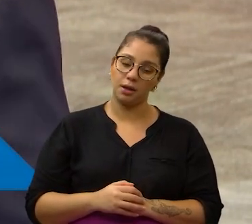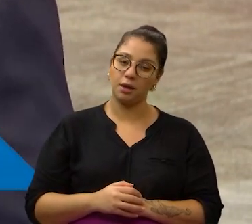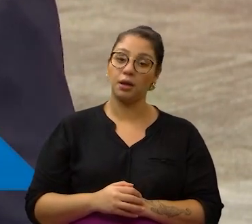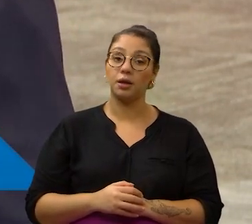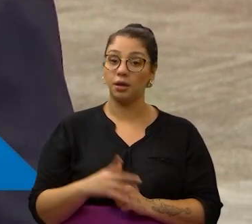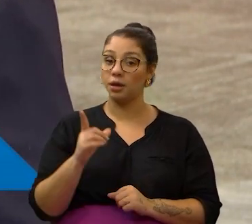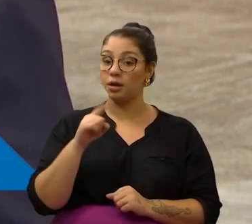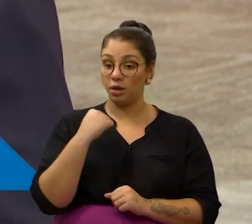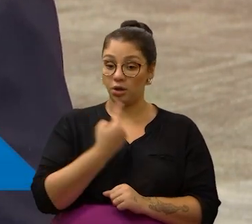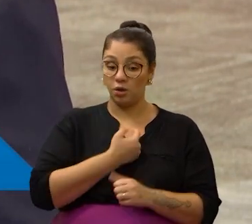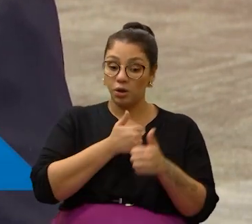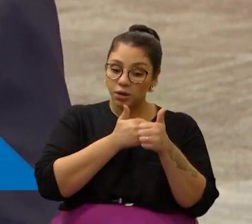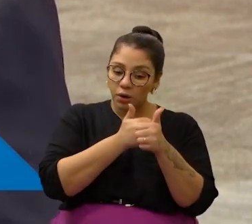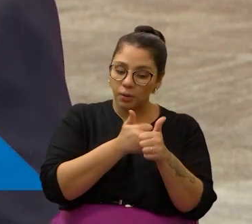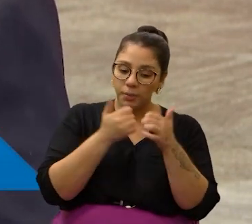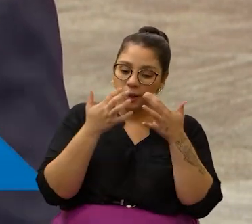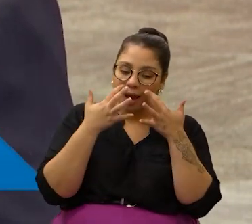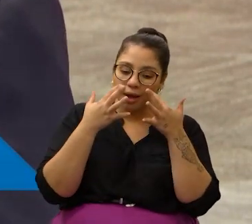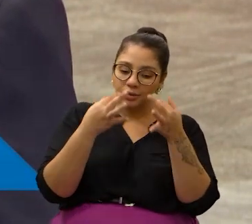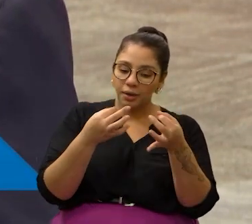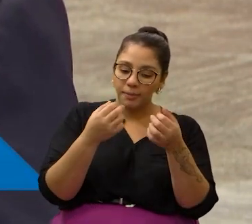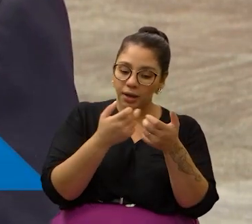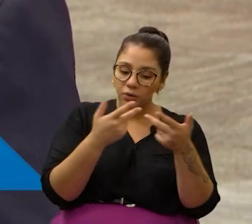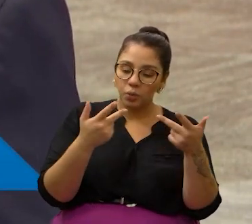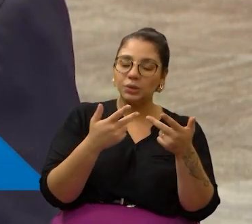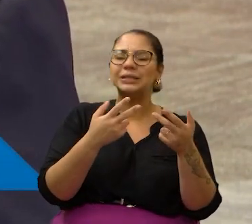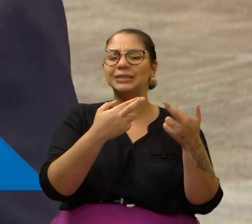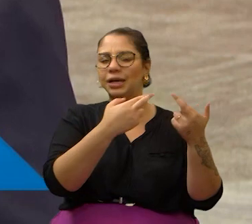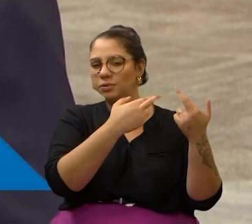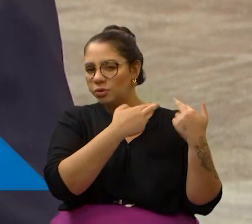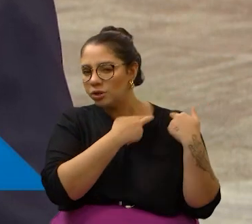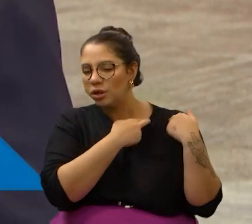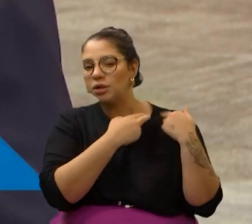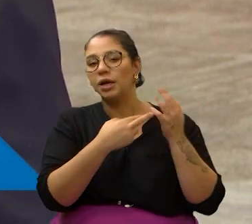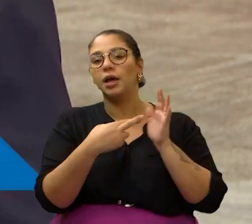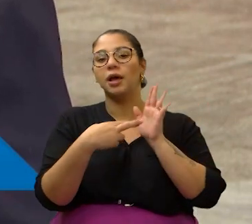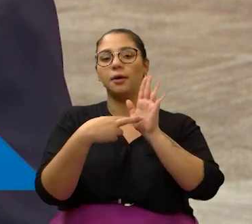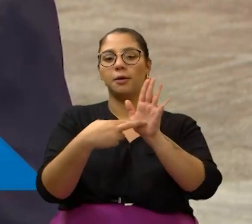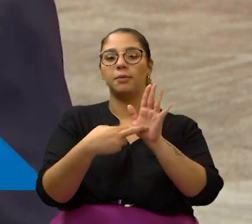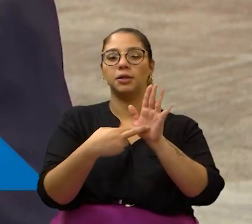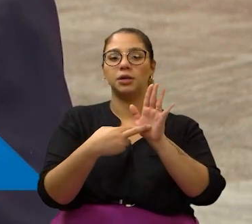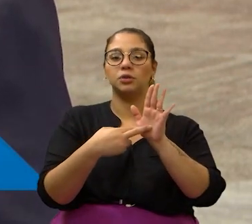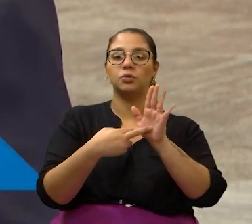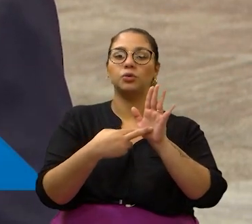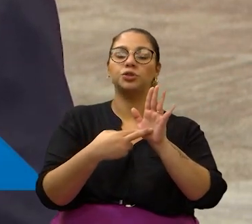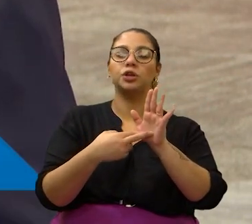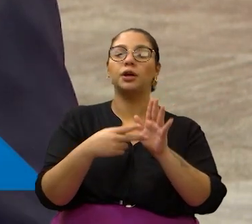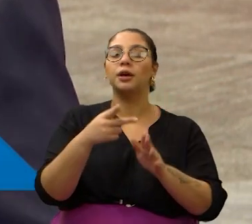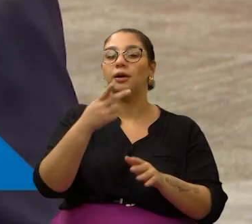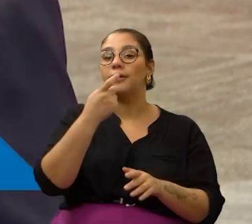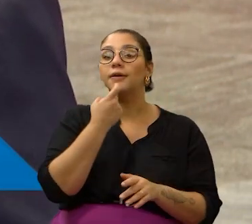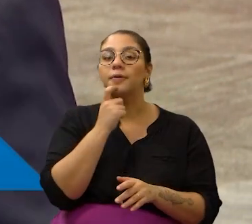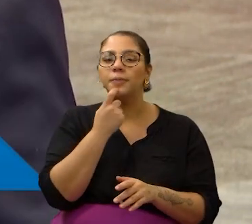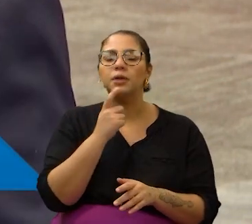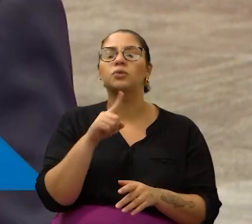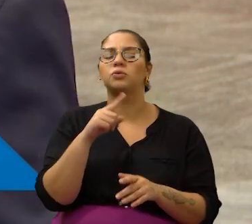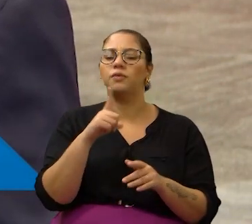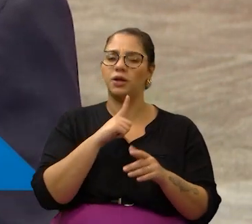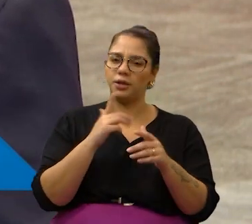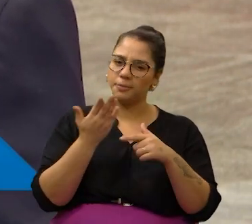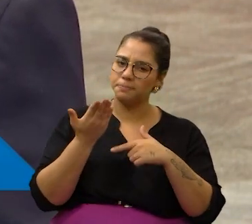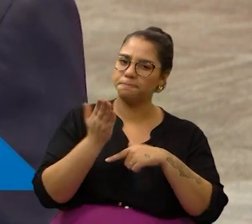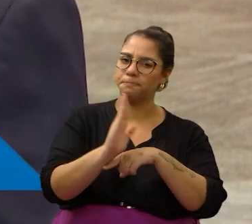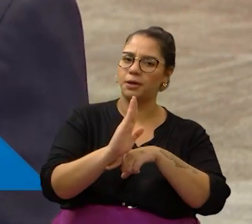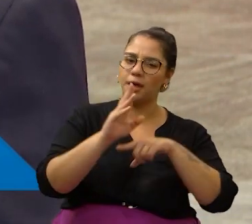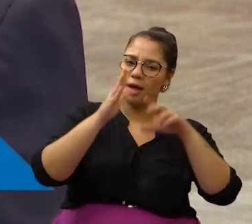estará acompanhando com muita atenção, muita responsabilidade representando a Câmara de Campinas. Poderemos contribuir, sem